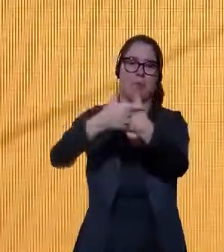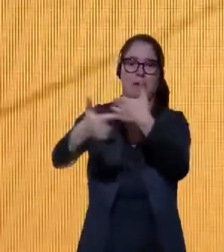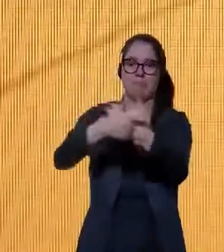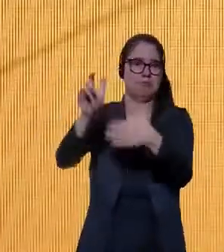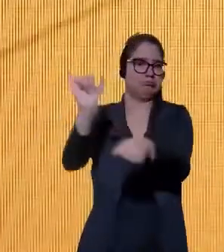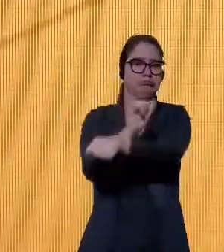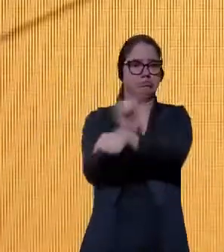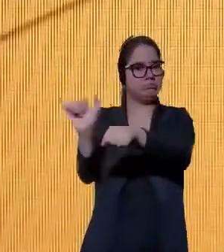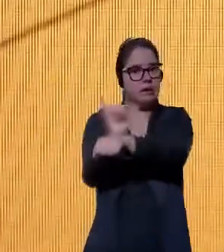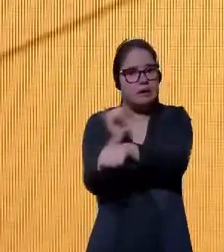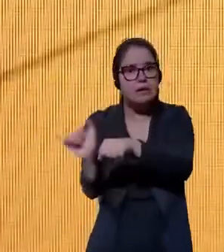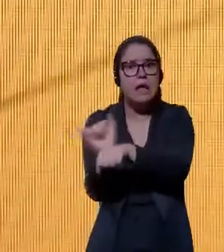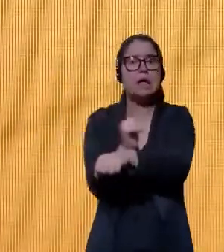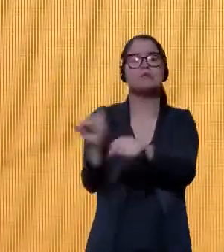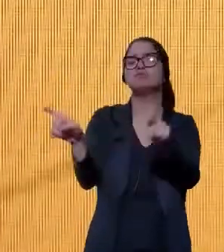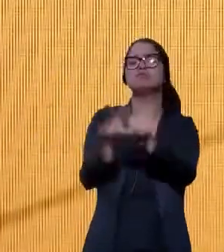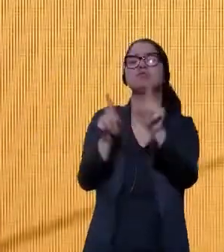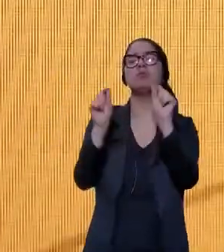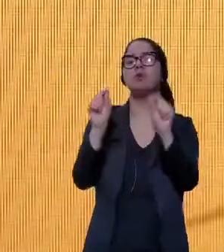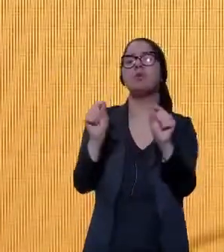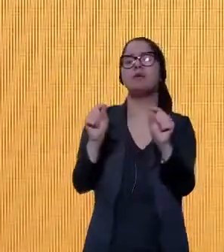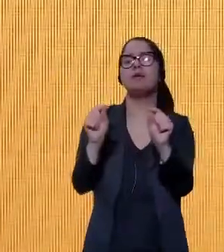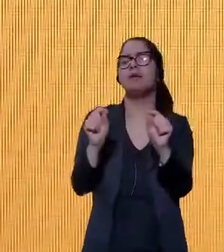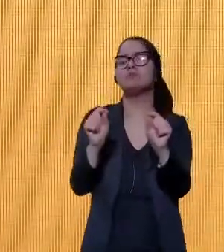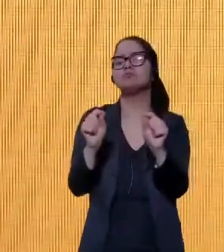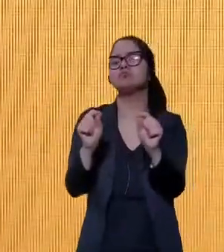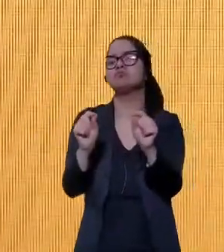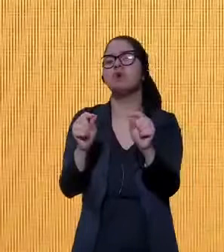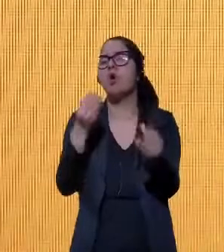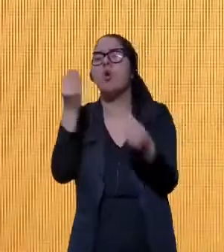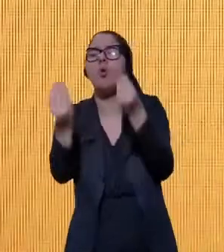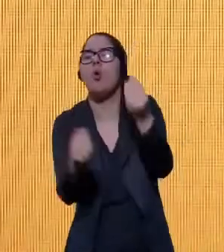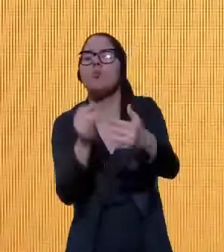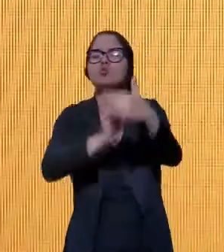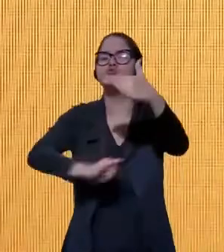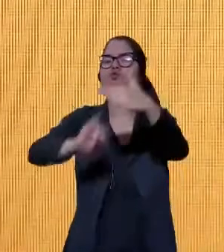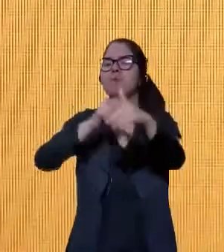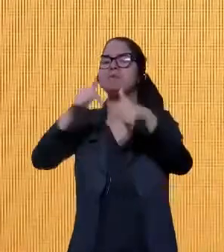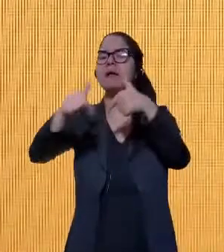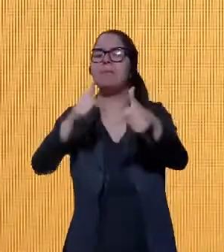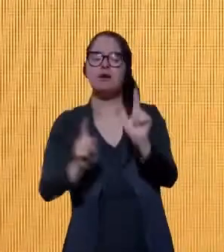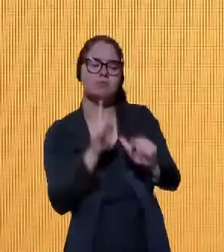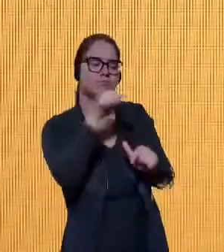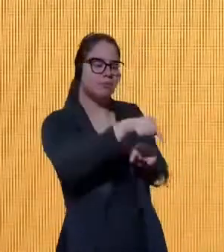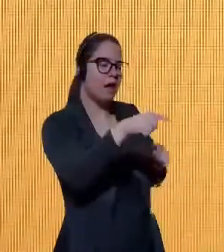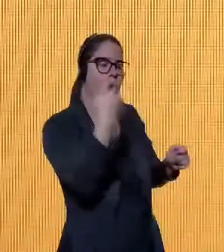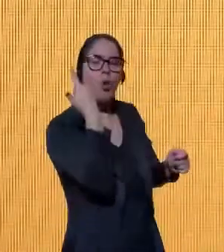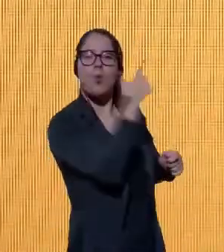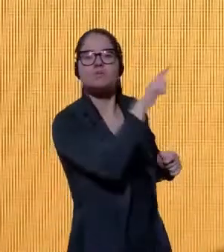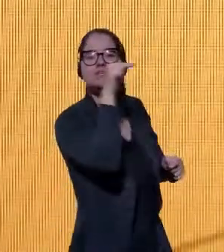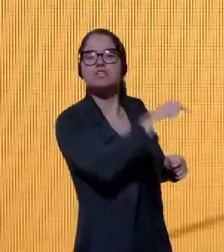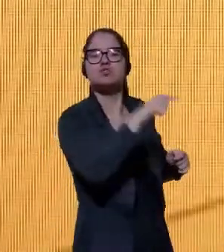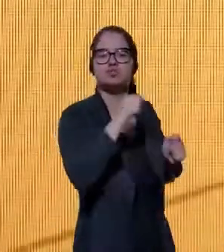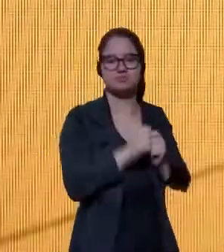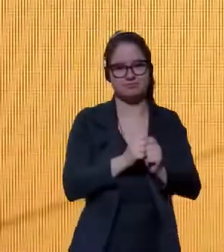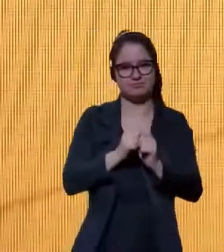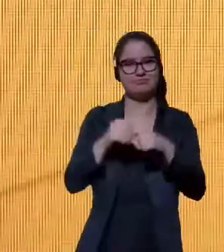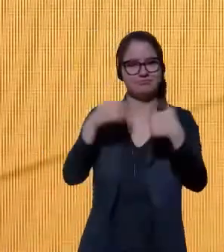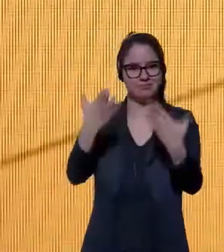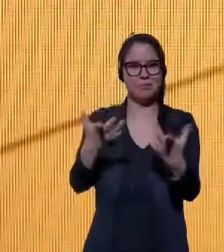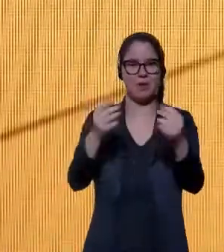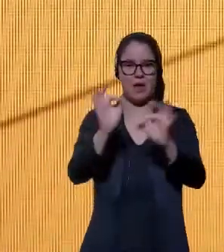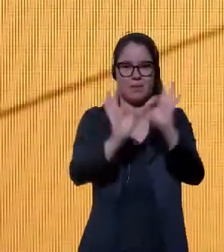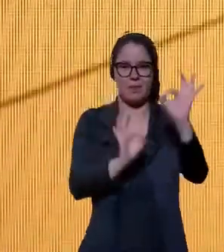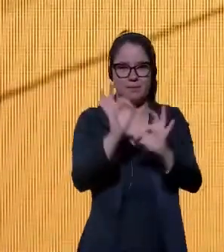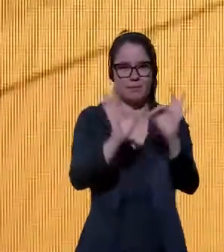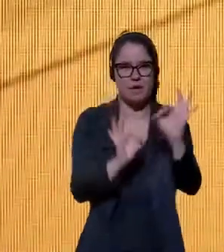estratégias e mandatos das instituições. O Plano ABDE 2030 é contribuição da ABDE